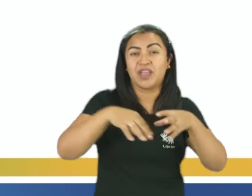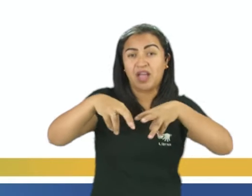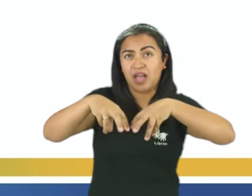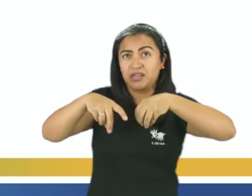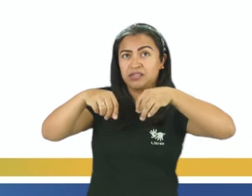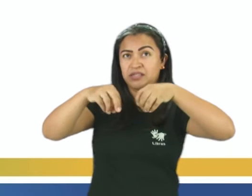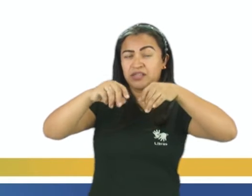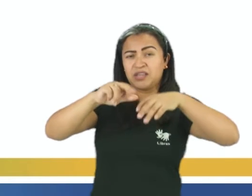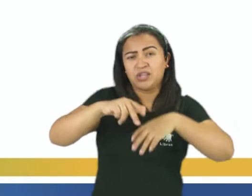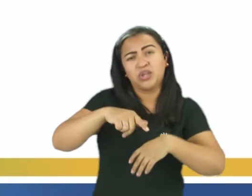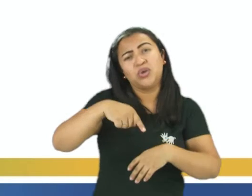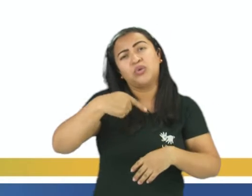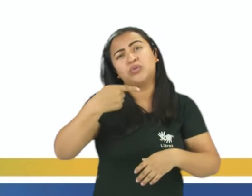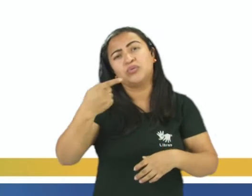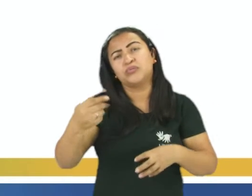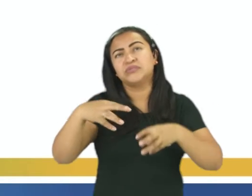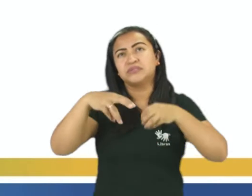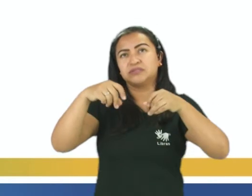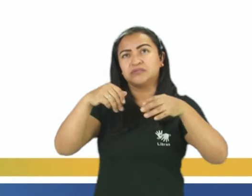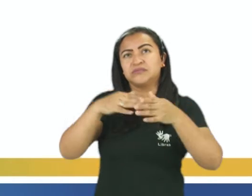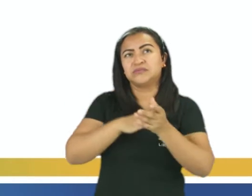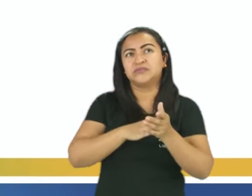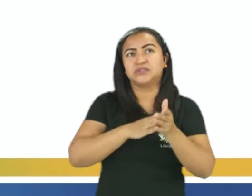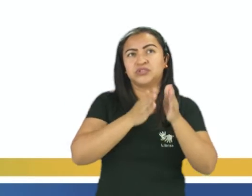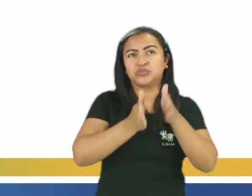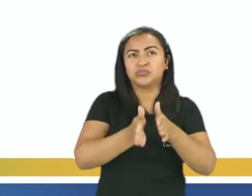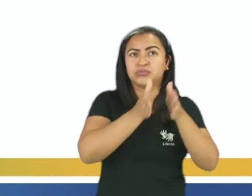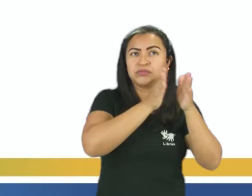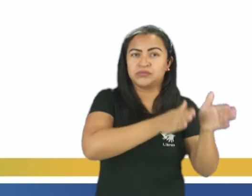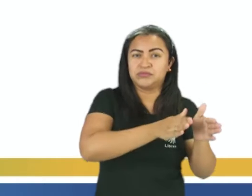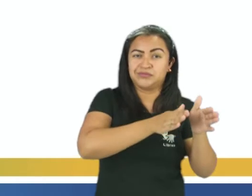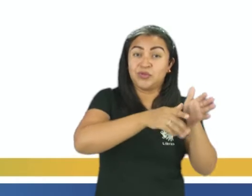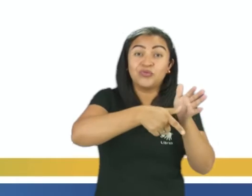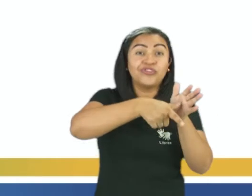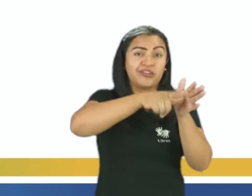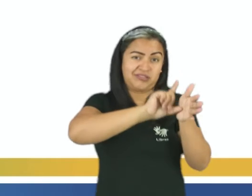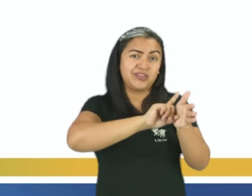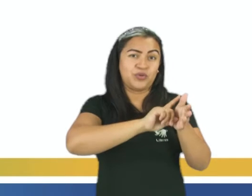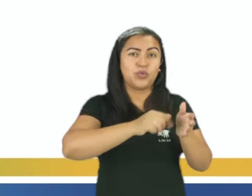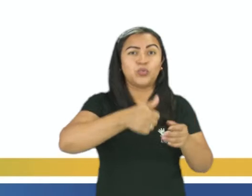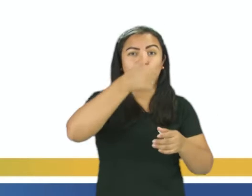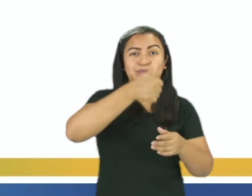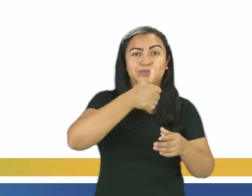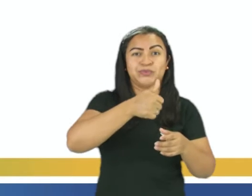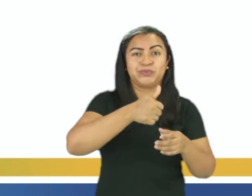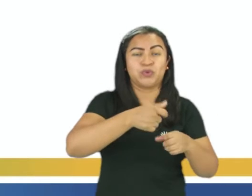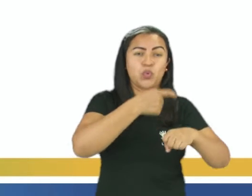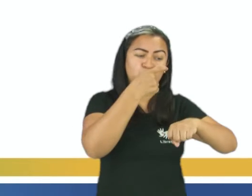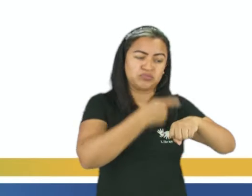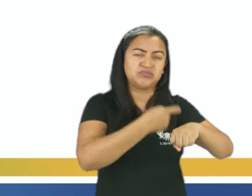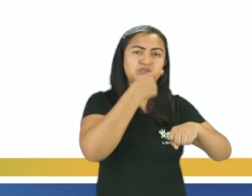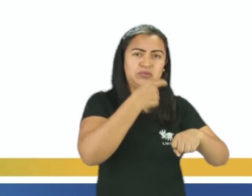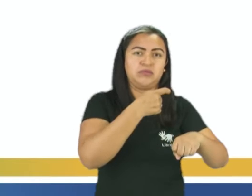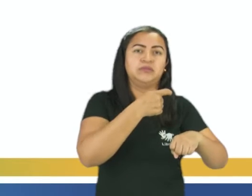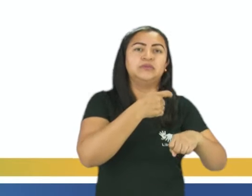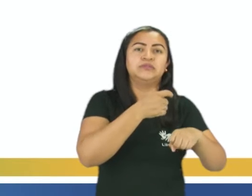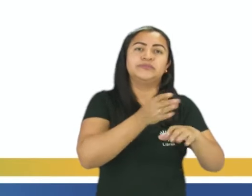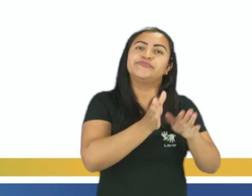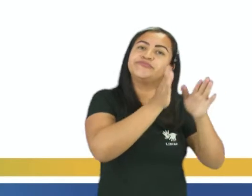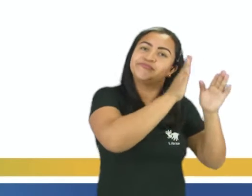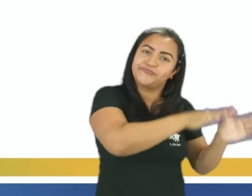passaram pela etapa do gradeamento, como foi falado, né? Todos aqueles resíduos, né,